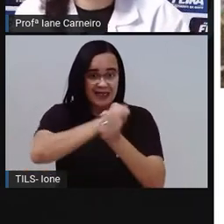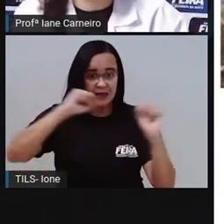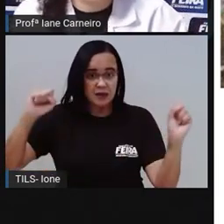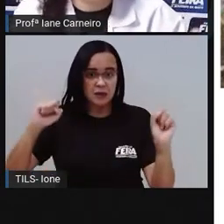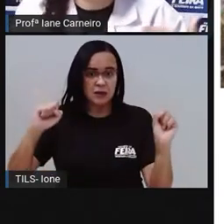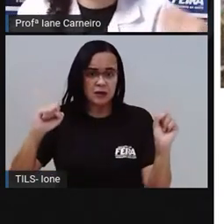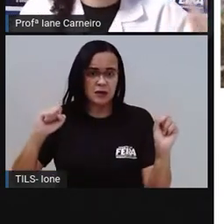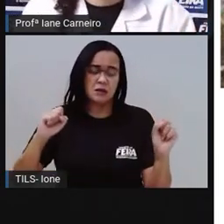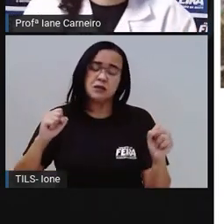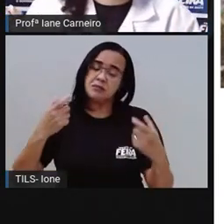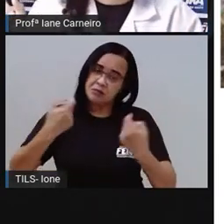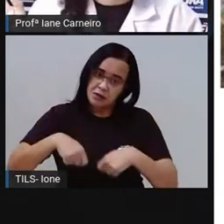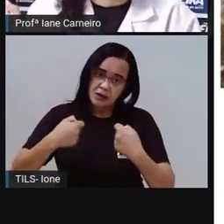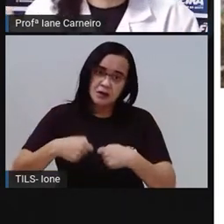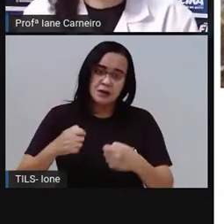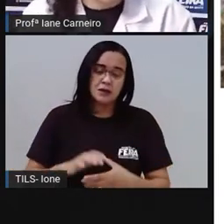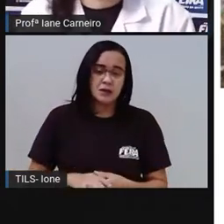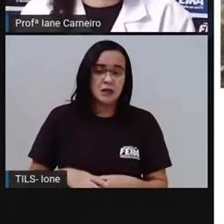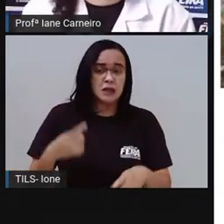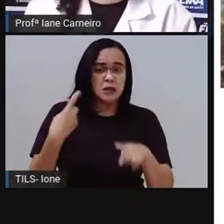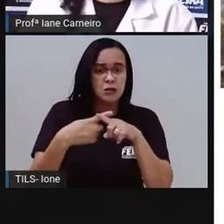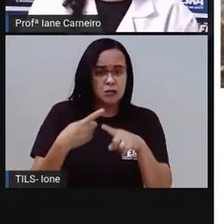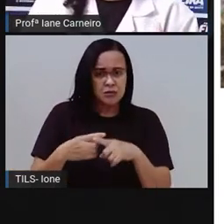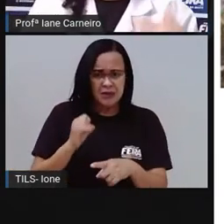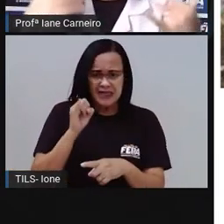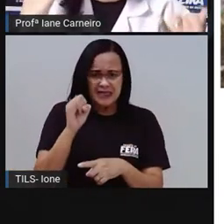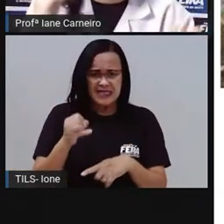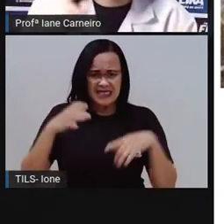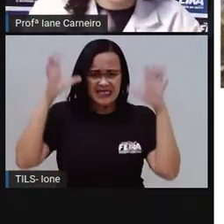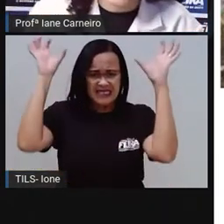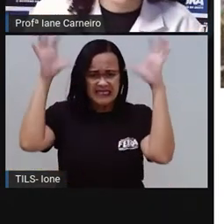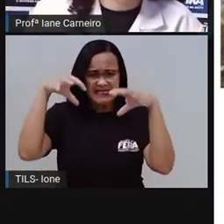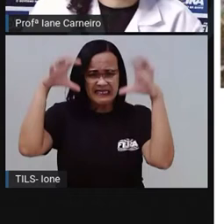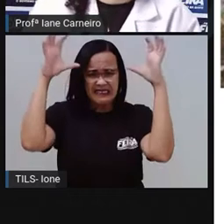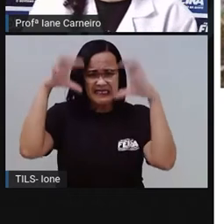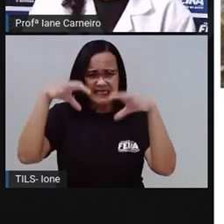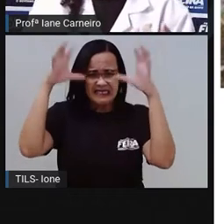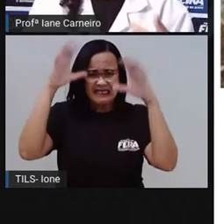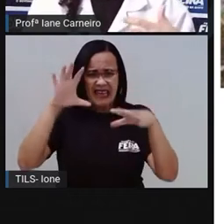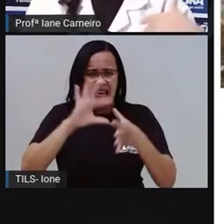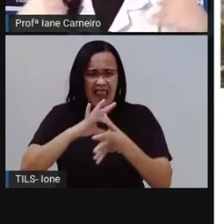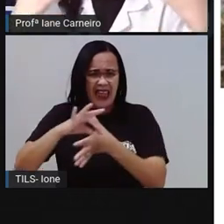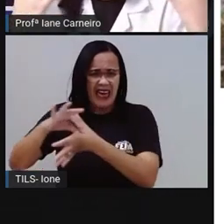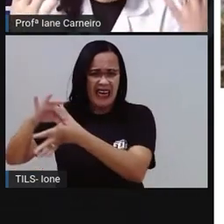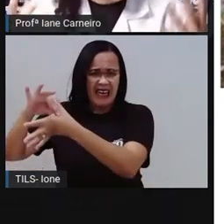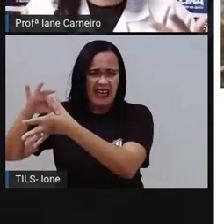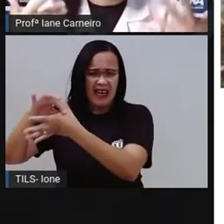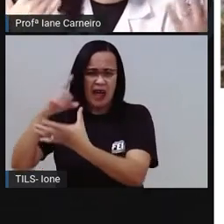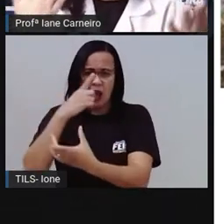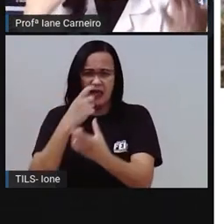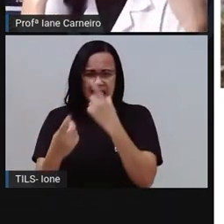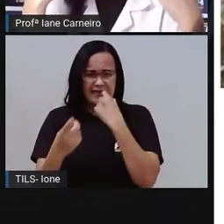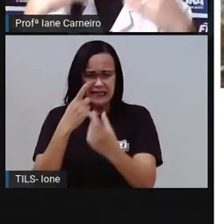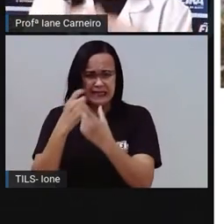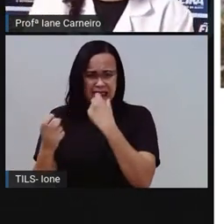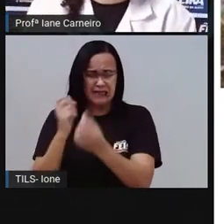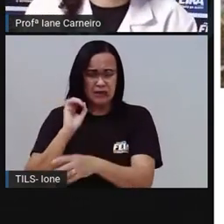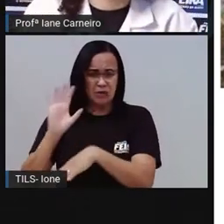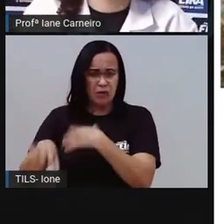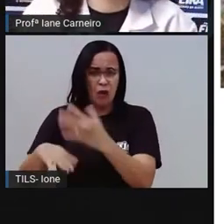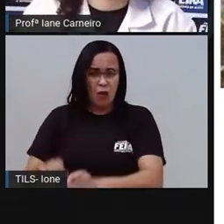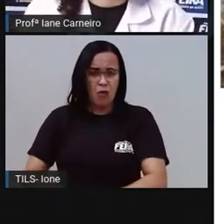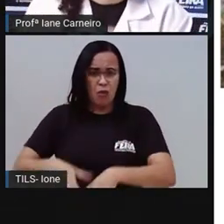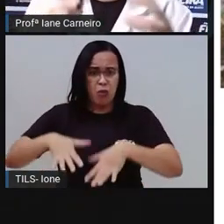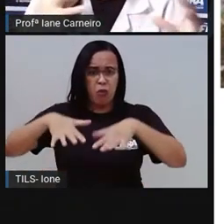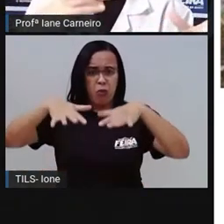Esse lixo todo ele vai ser levado para algum lugar, né? E aí vai entupir bueiros, como a Pró falou. E aí a água invade as casas das